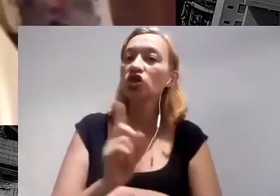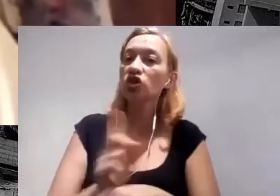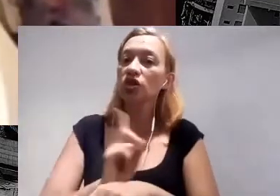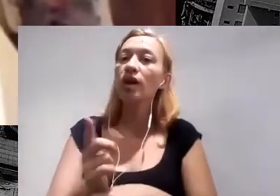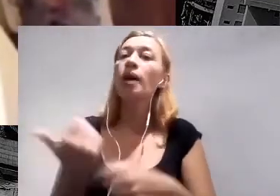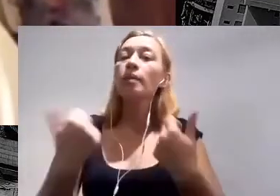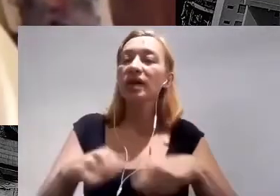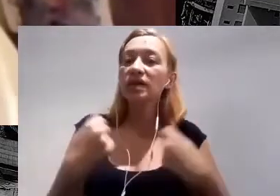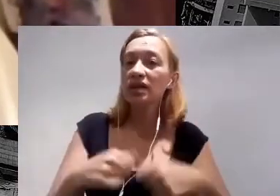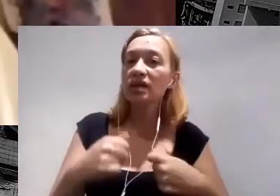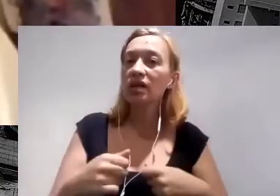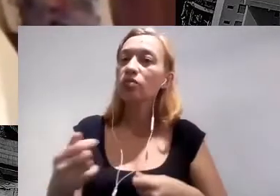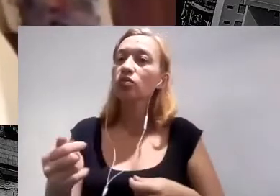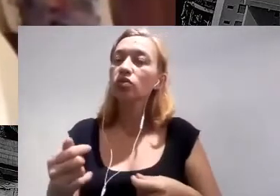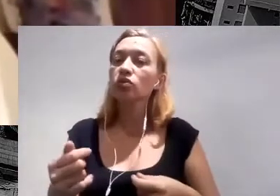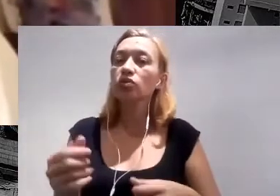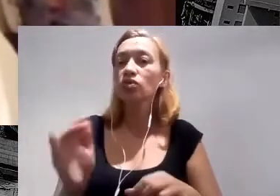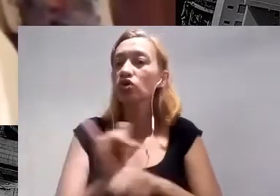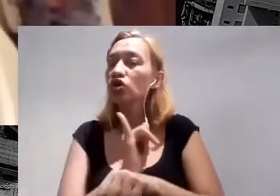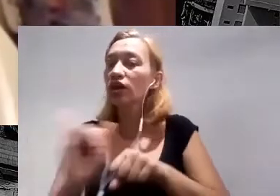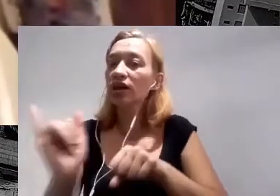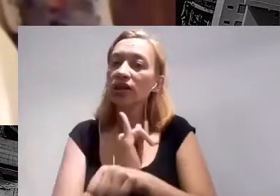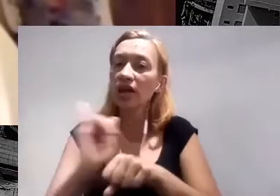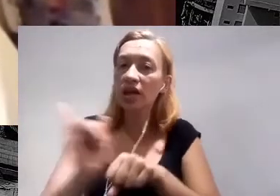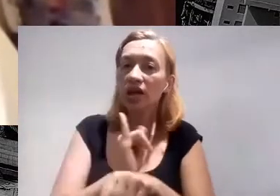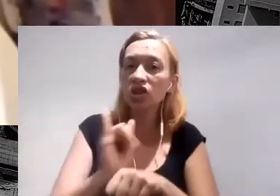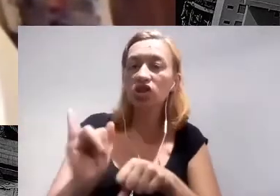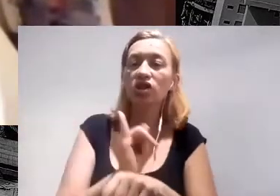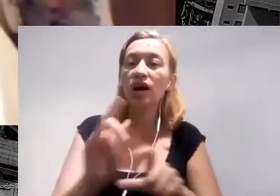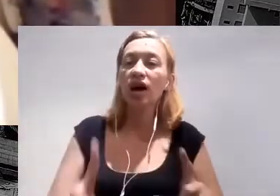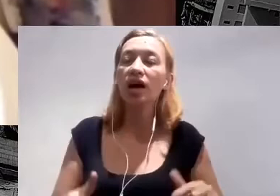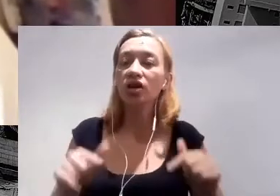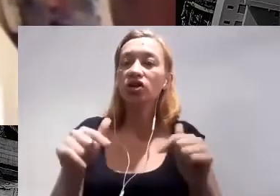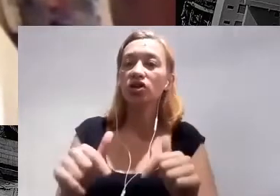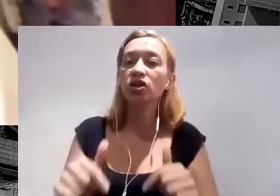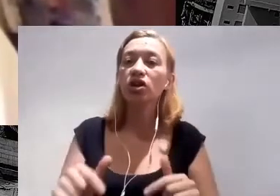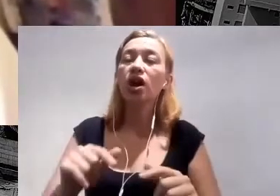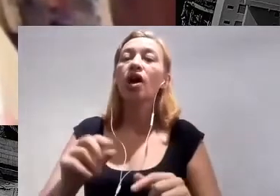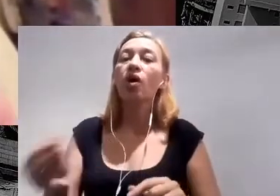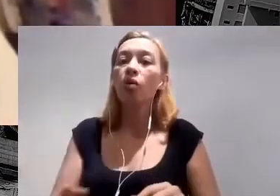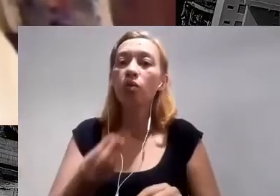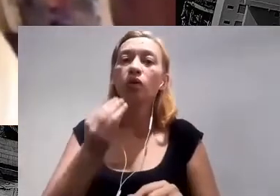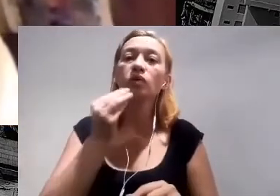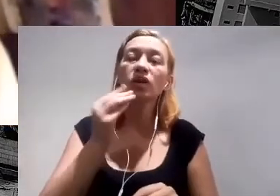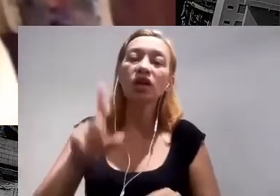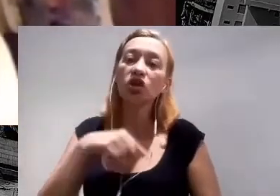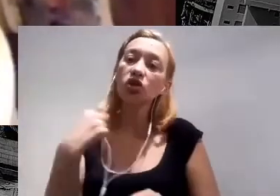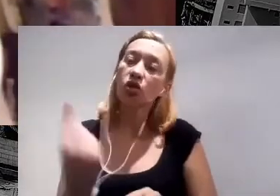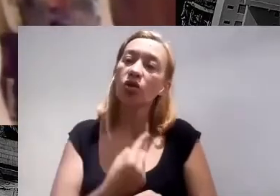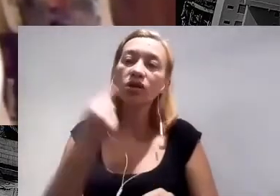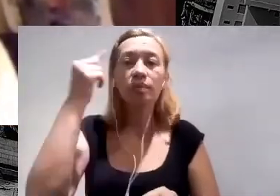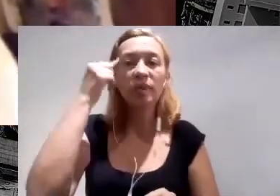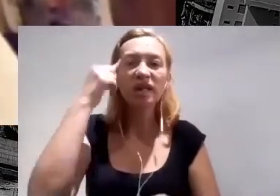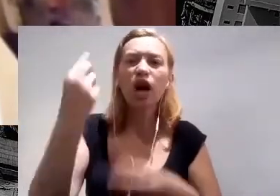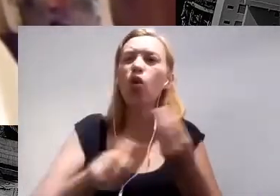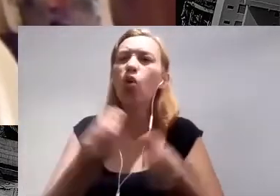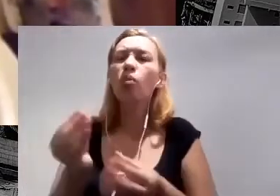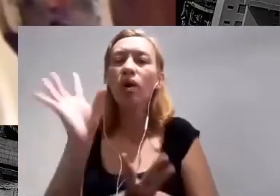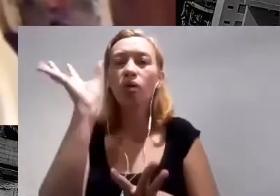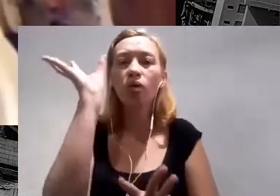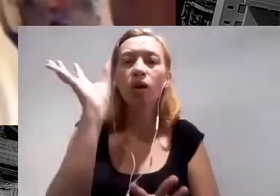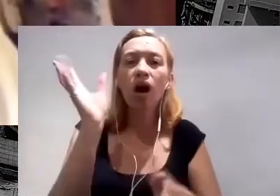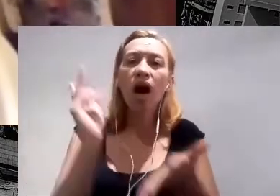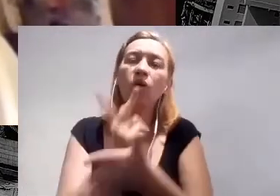pactuar a implementação desses instrumentos. É a nossa oportunidade para reverter um cenário, como aconteceu aqui na bacia do